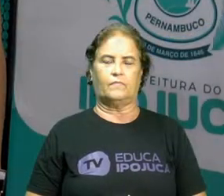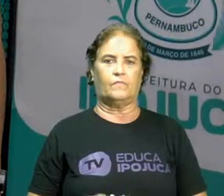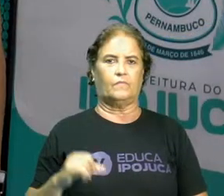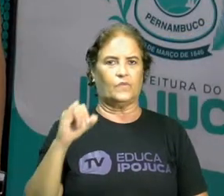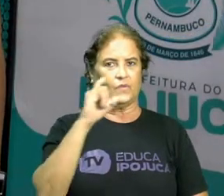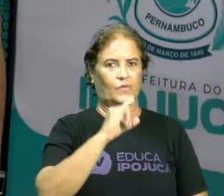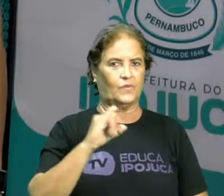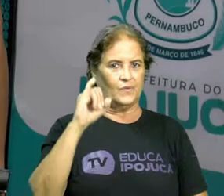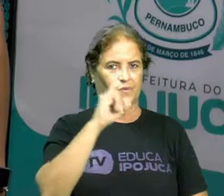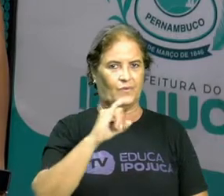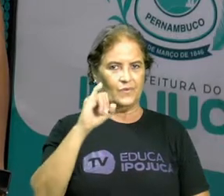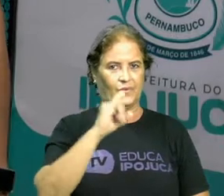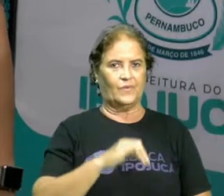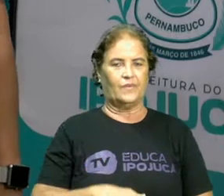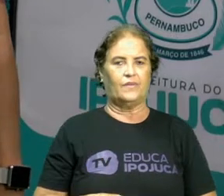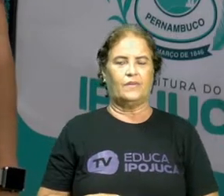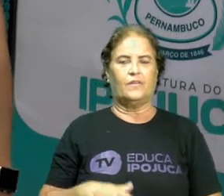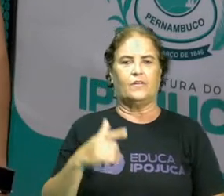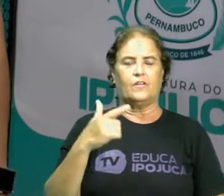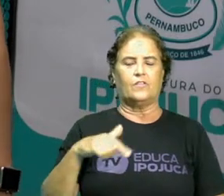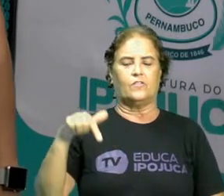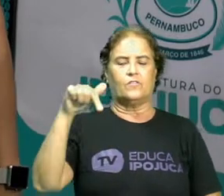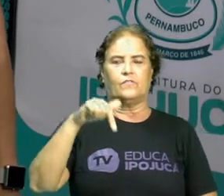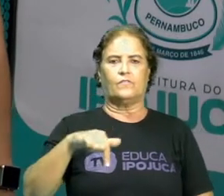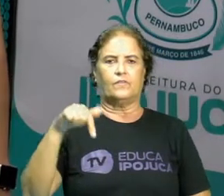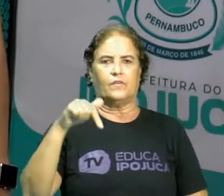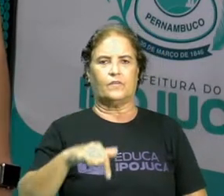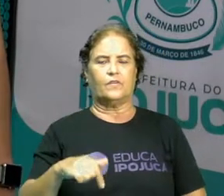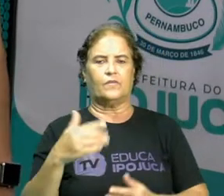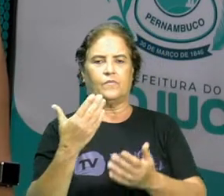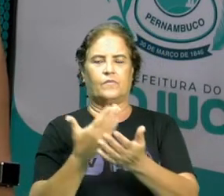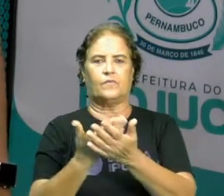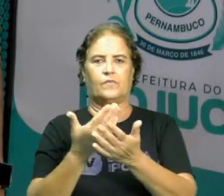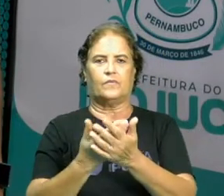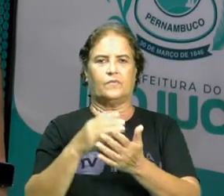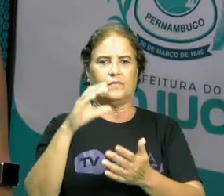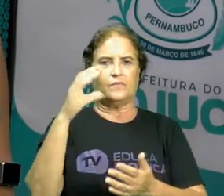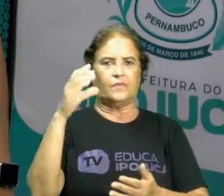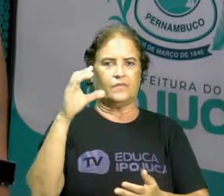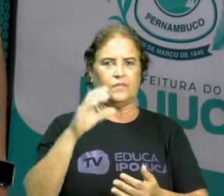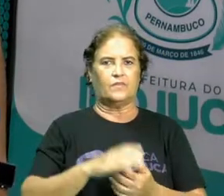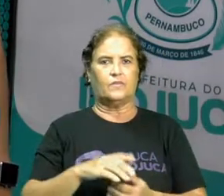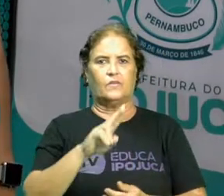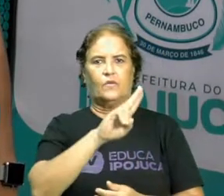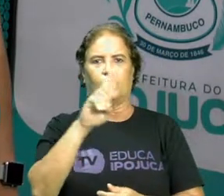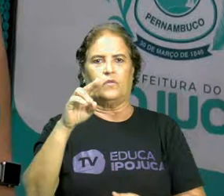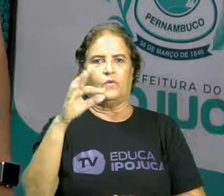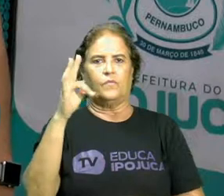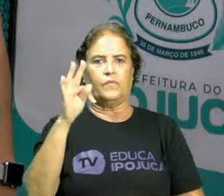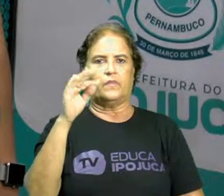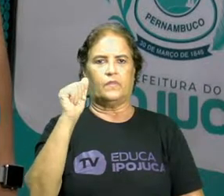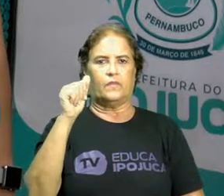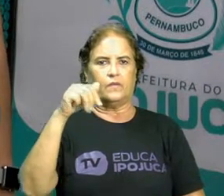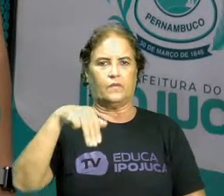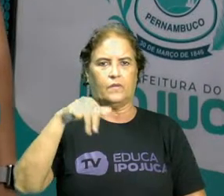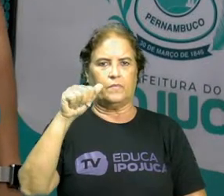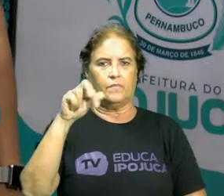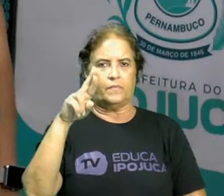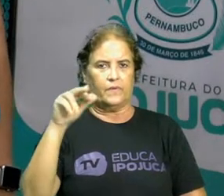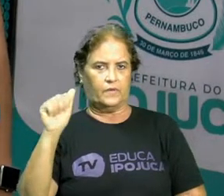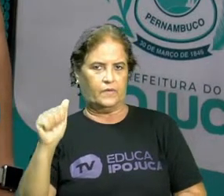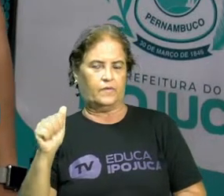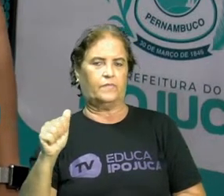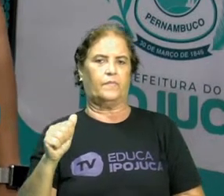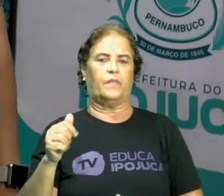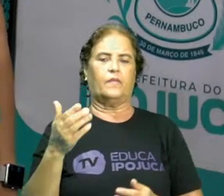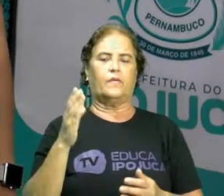Oi gente, estamos aqui hoje para mais uma aula de ciência. Meu nome é Tamaia Cabral, eu sou a professora